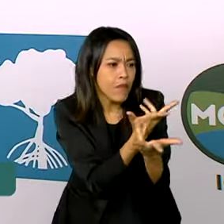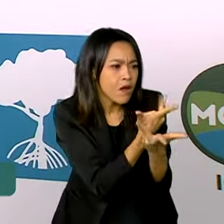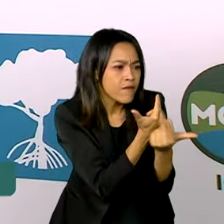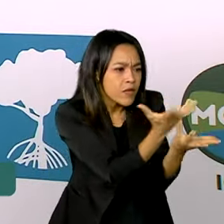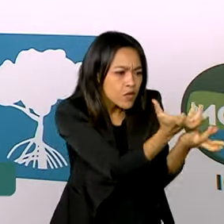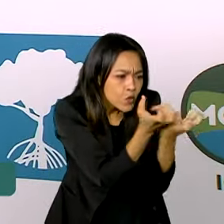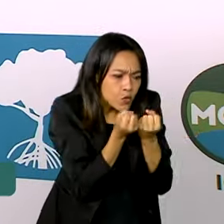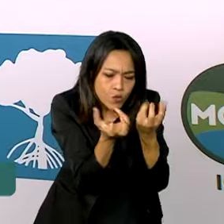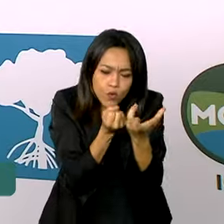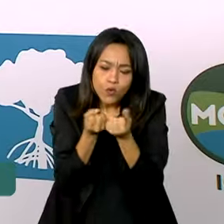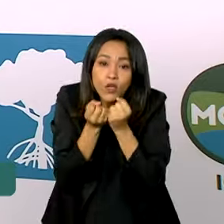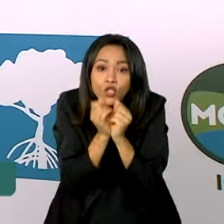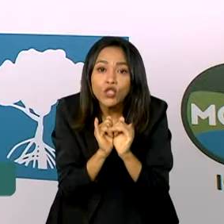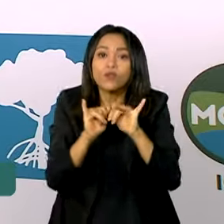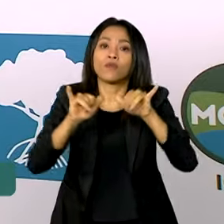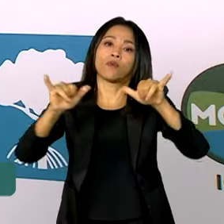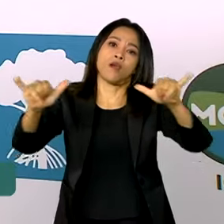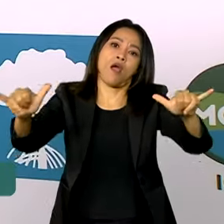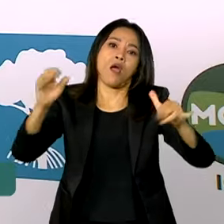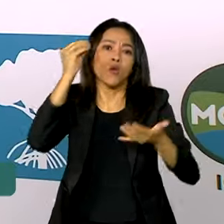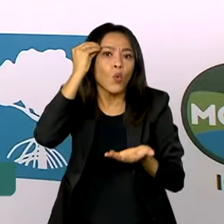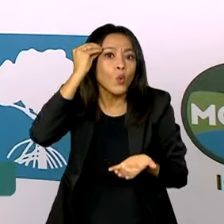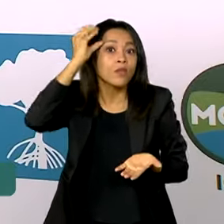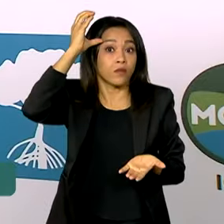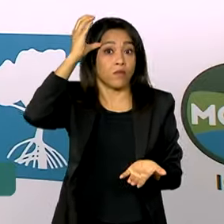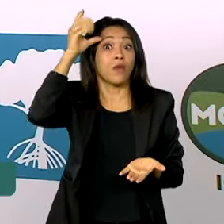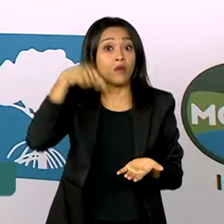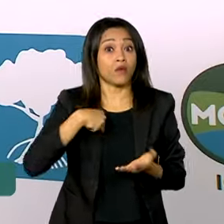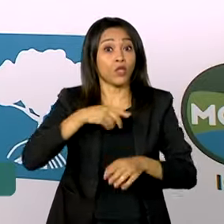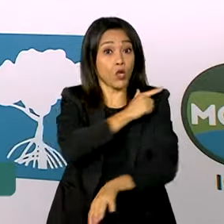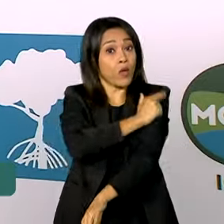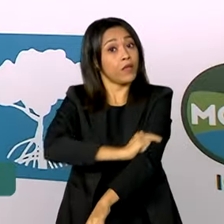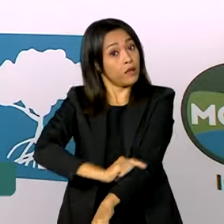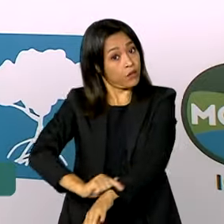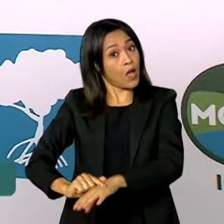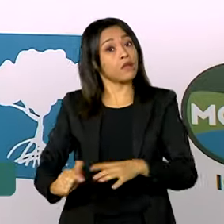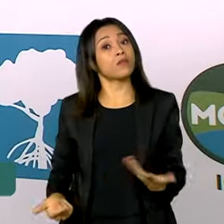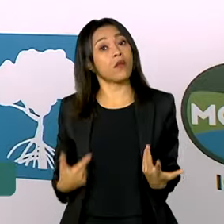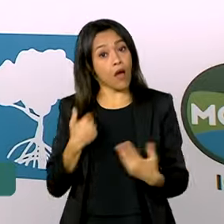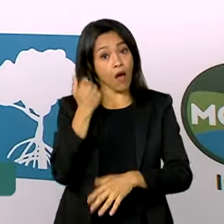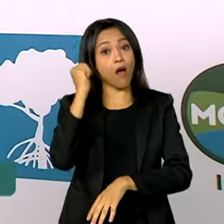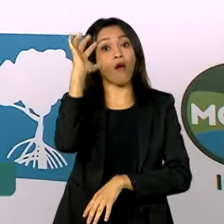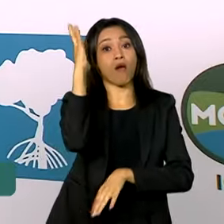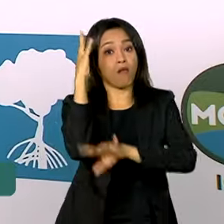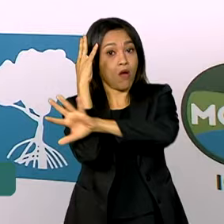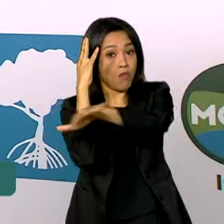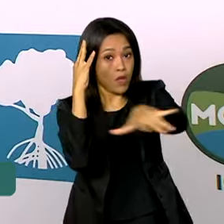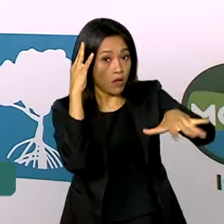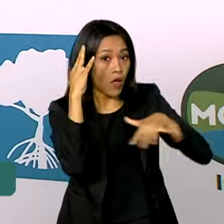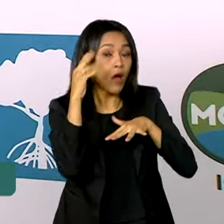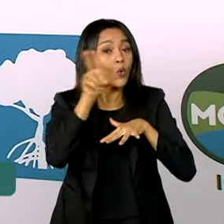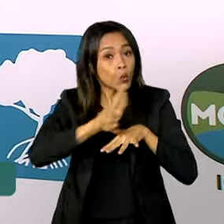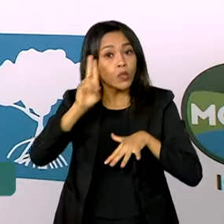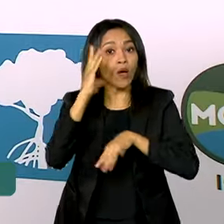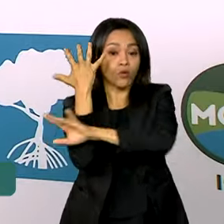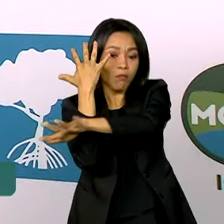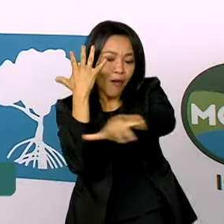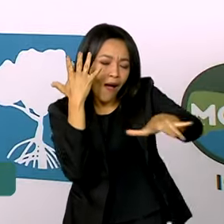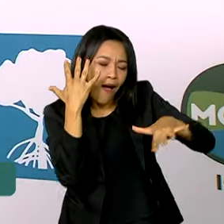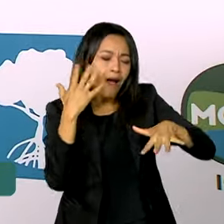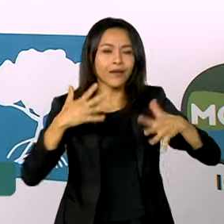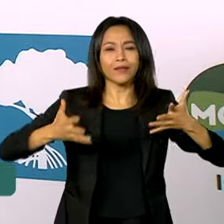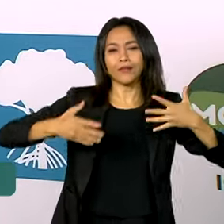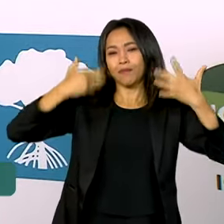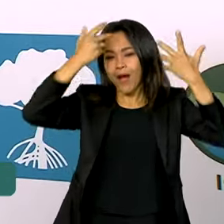e trazer também o conhecimento, a educação ambiental através do ecoturismo. Além de usar os parques do lado positivo, tomar banho de